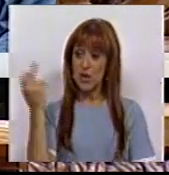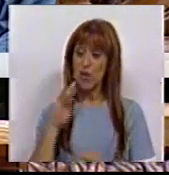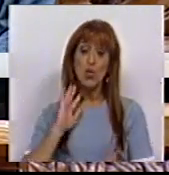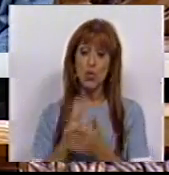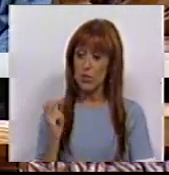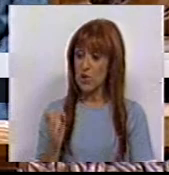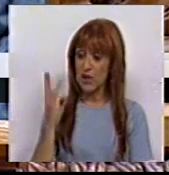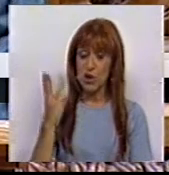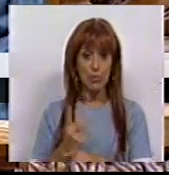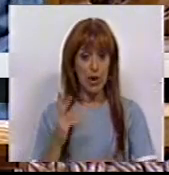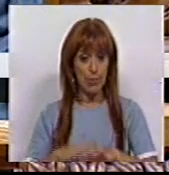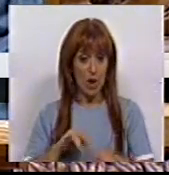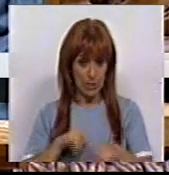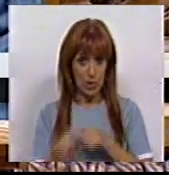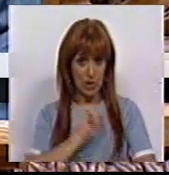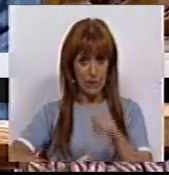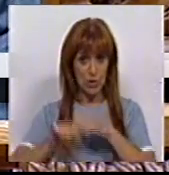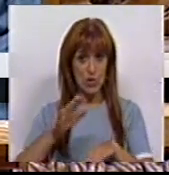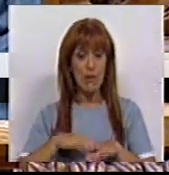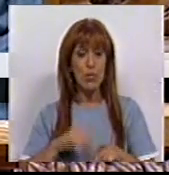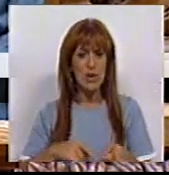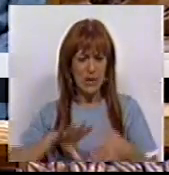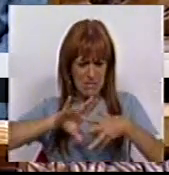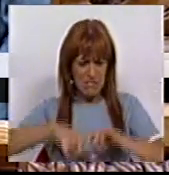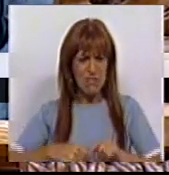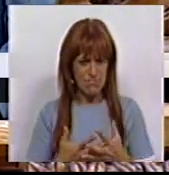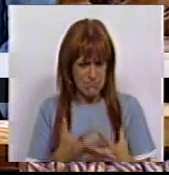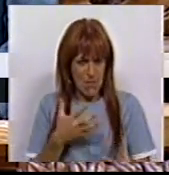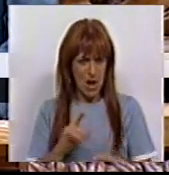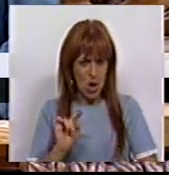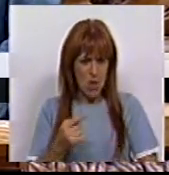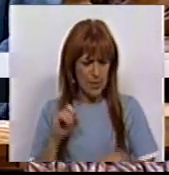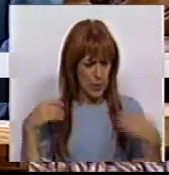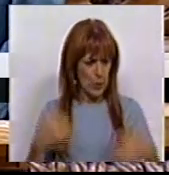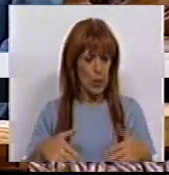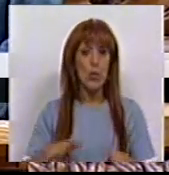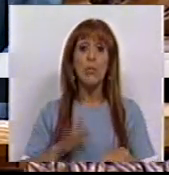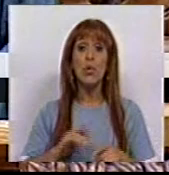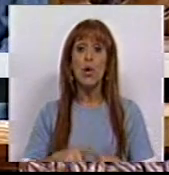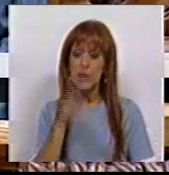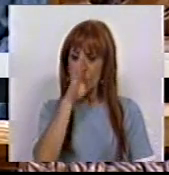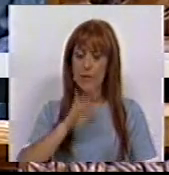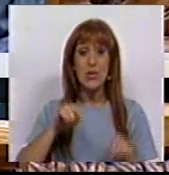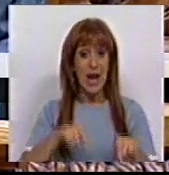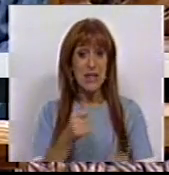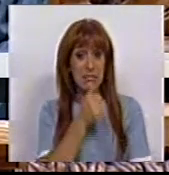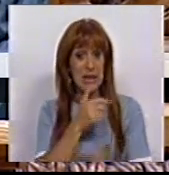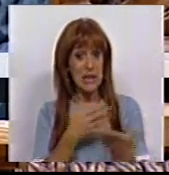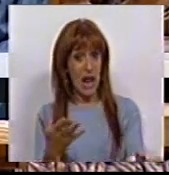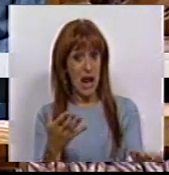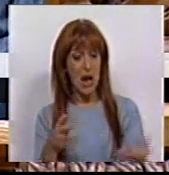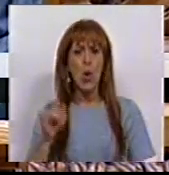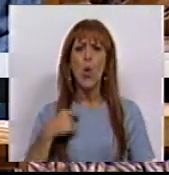últimos três anos, fruto das suas políticas, e de como essa degradação se acentuaria brutalmente com a implementação destas medidas.